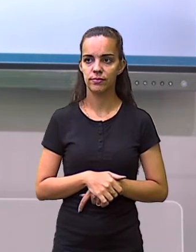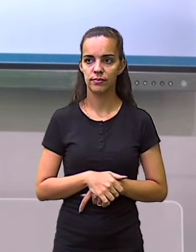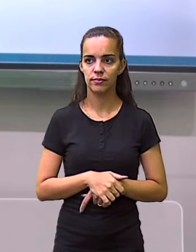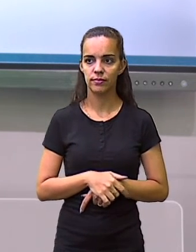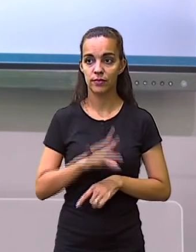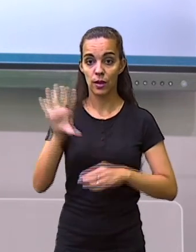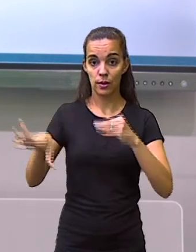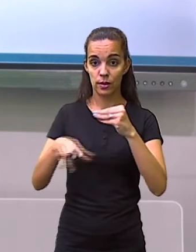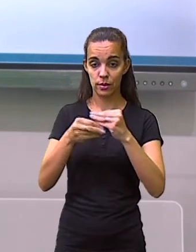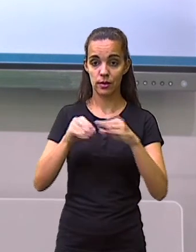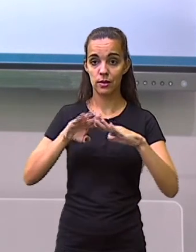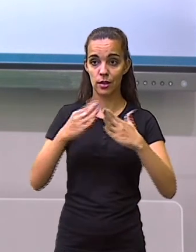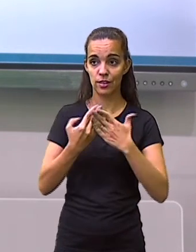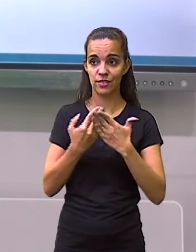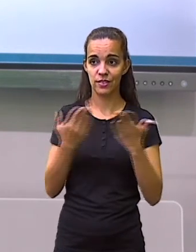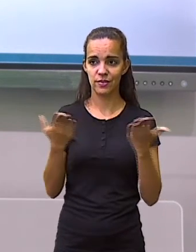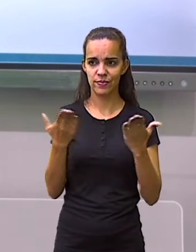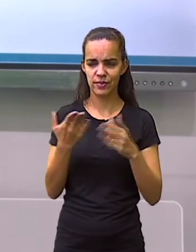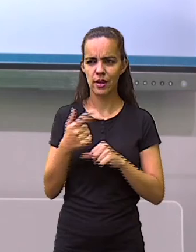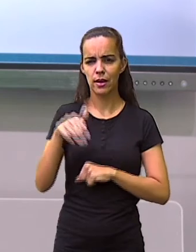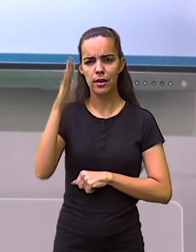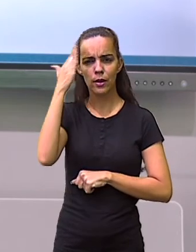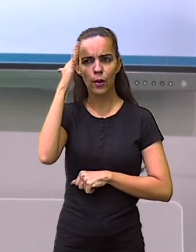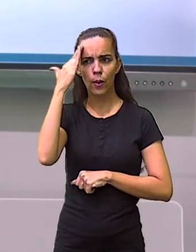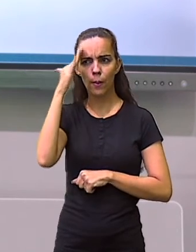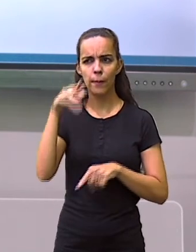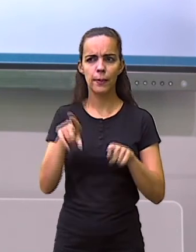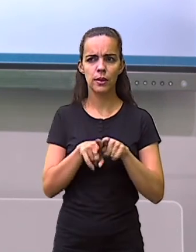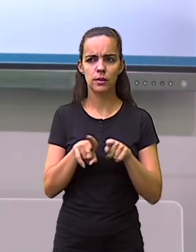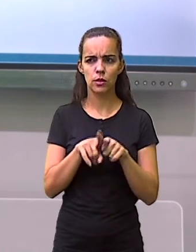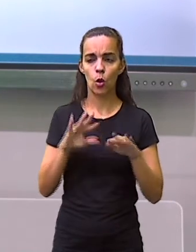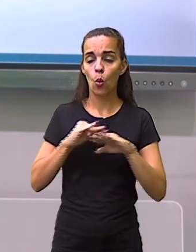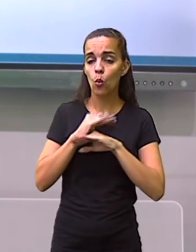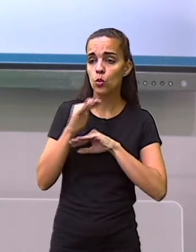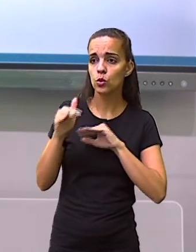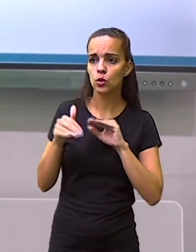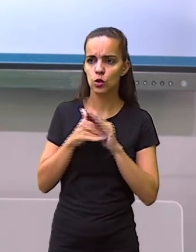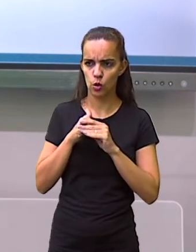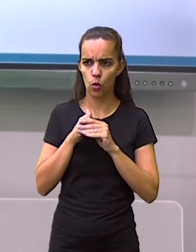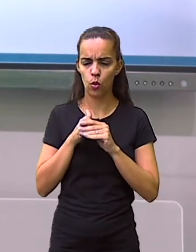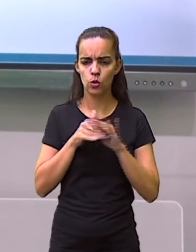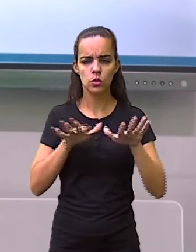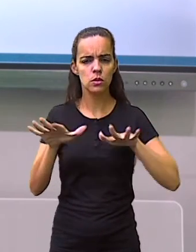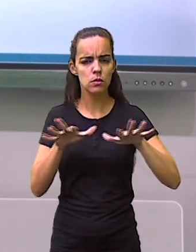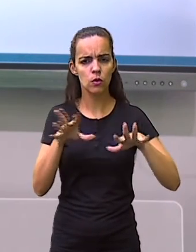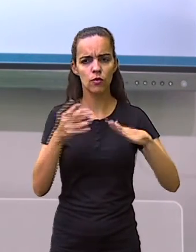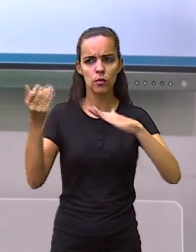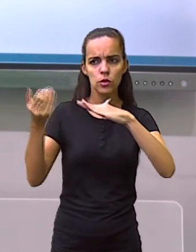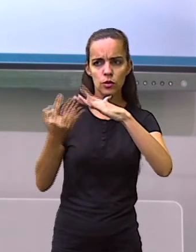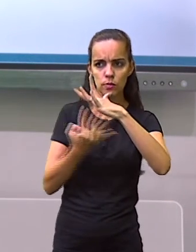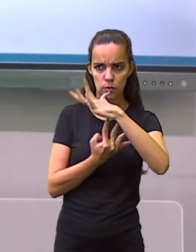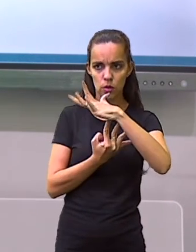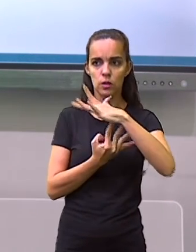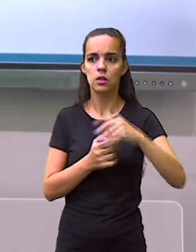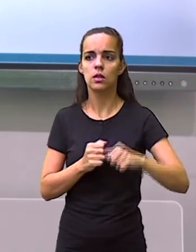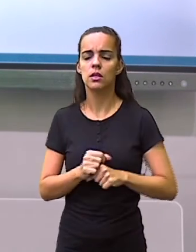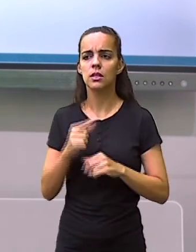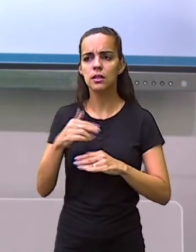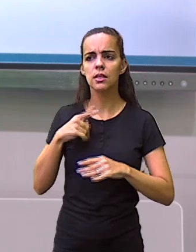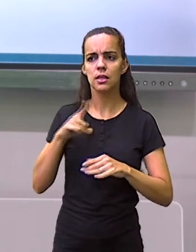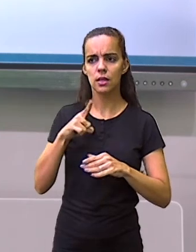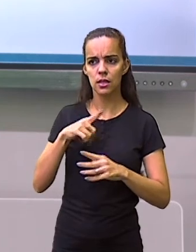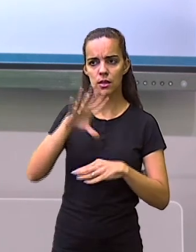concluir a nossa aula de hoje, vamos compreender que todos estes movimentos migratórios, eles envolvem